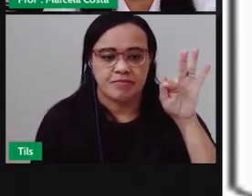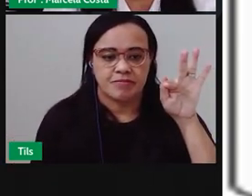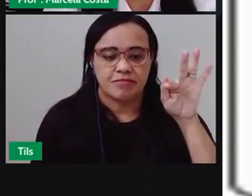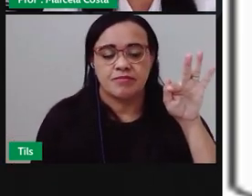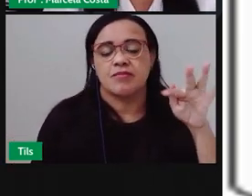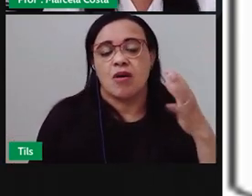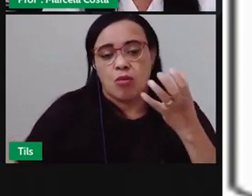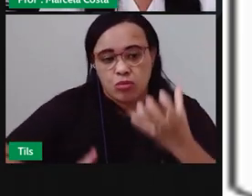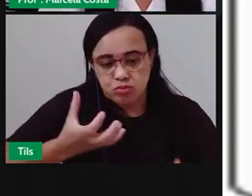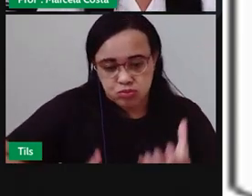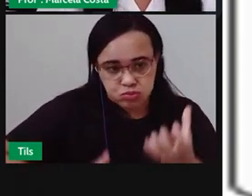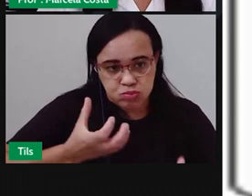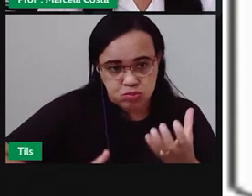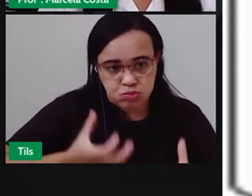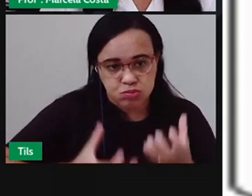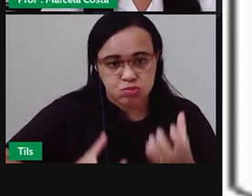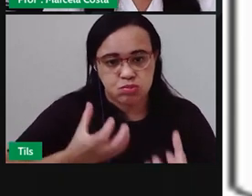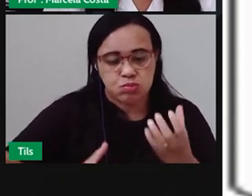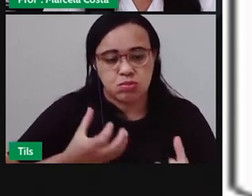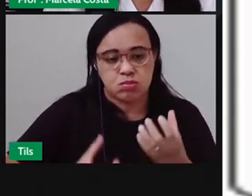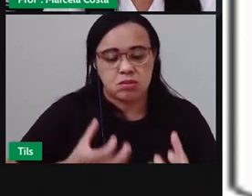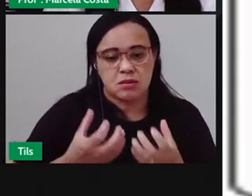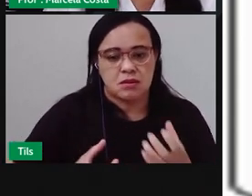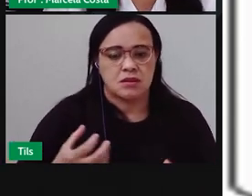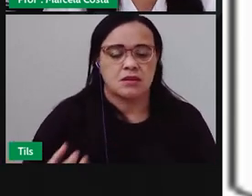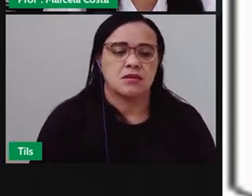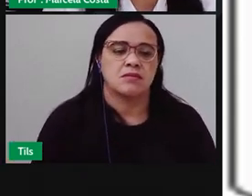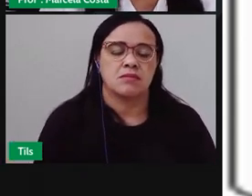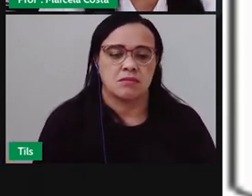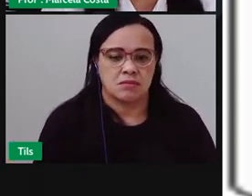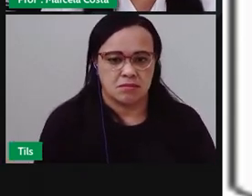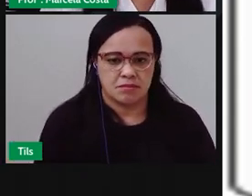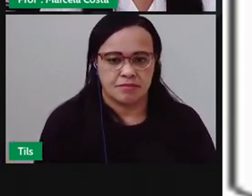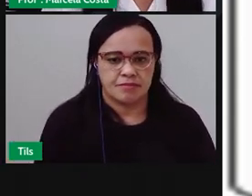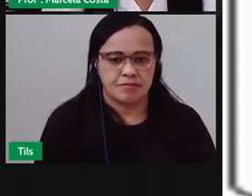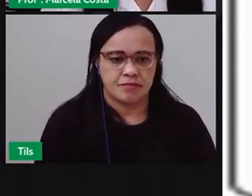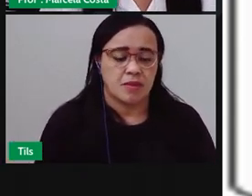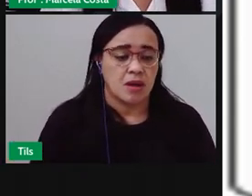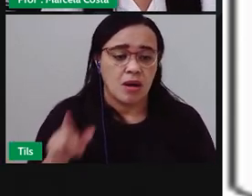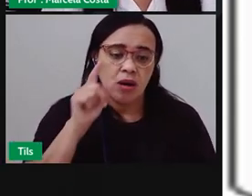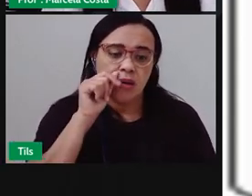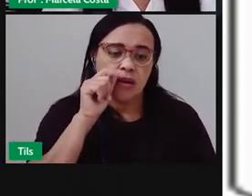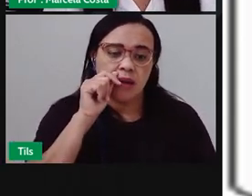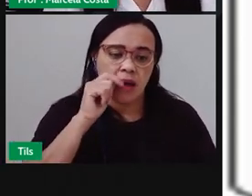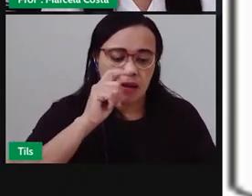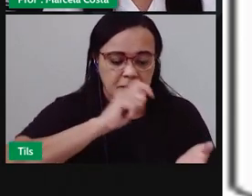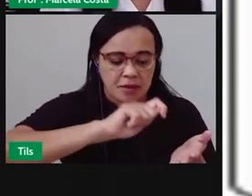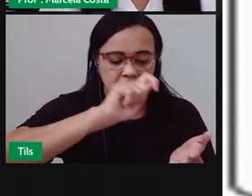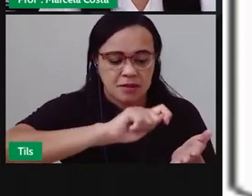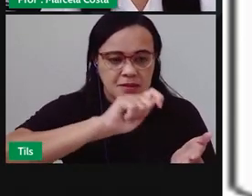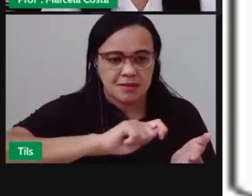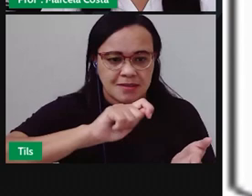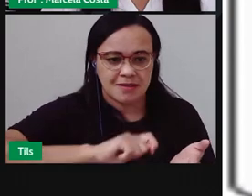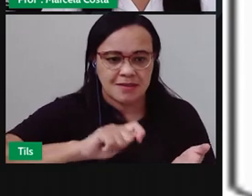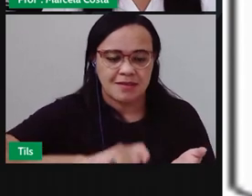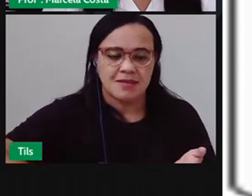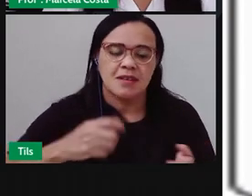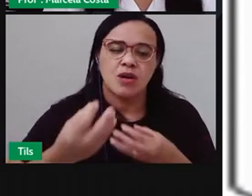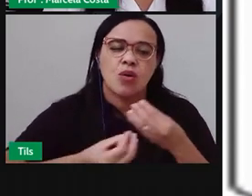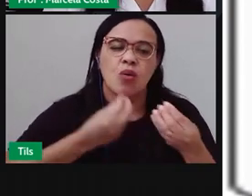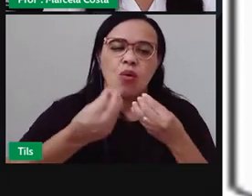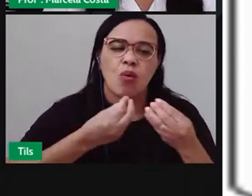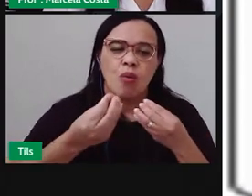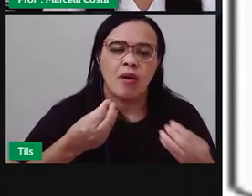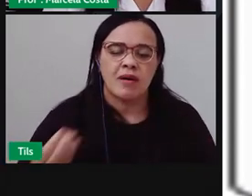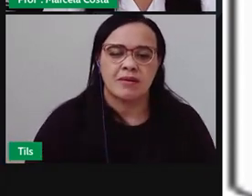Fogo Olha o movimento que a gente faz com o lápis Para escrever essa letra Olha